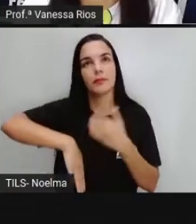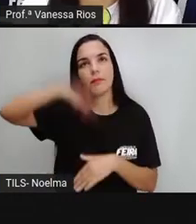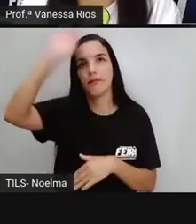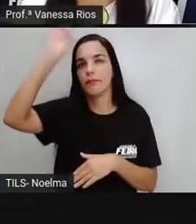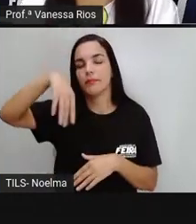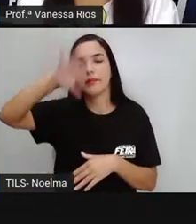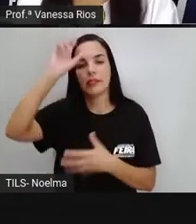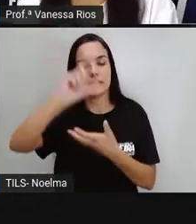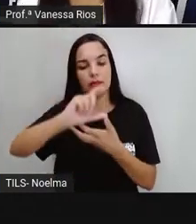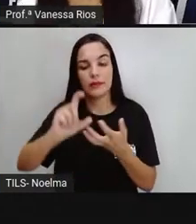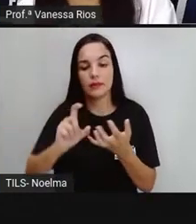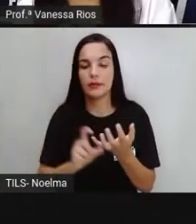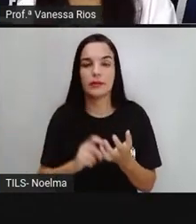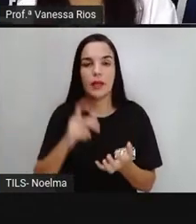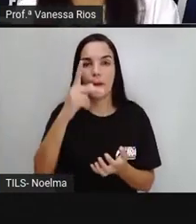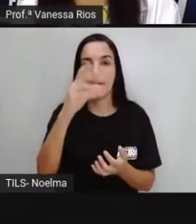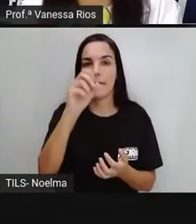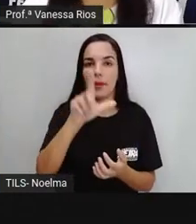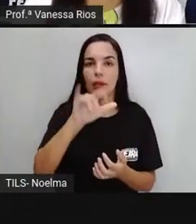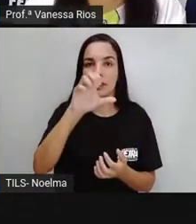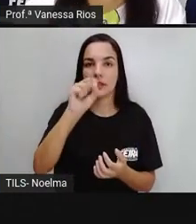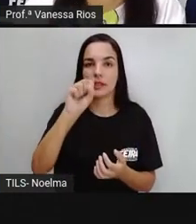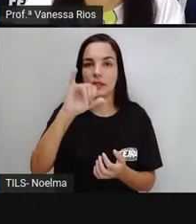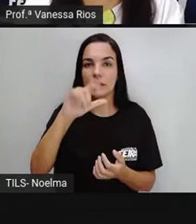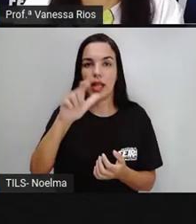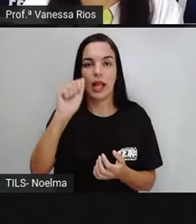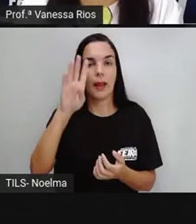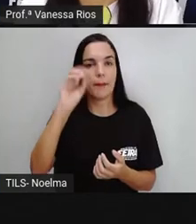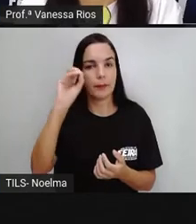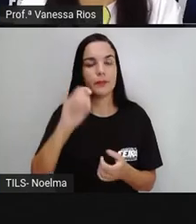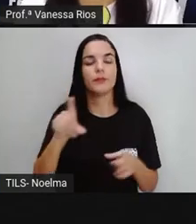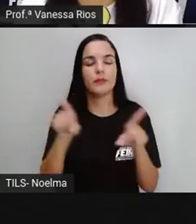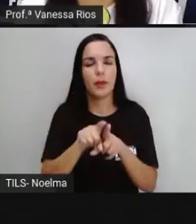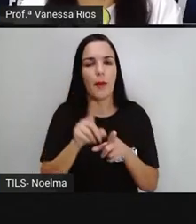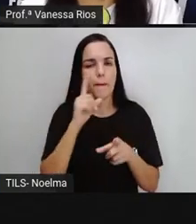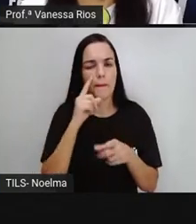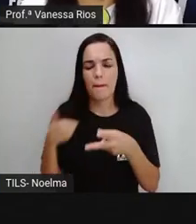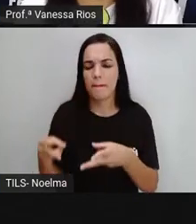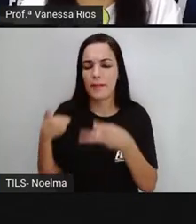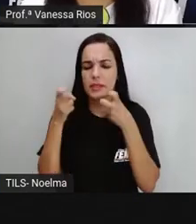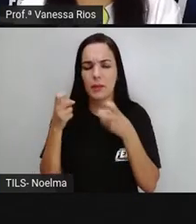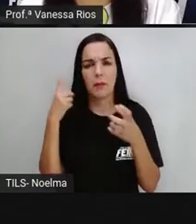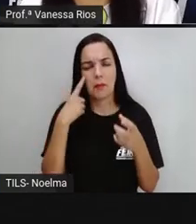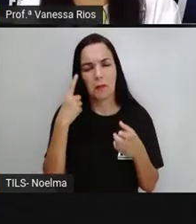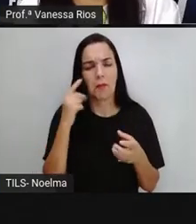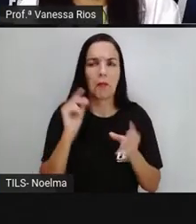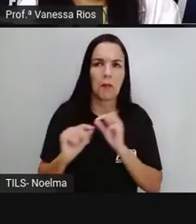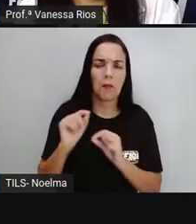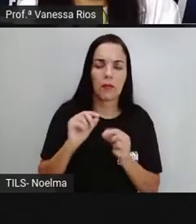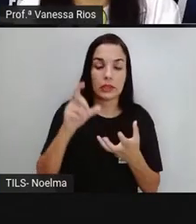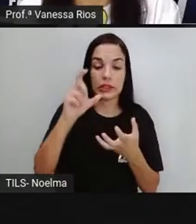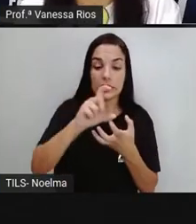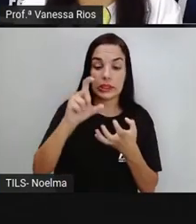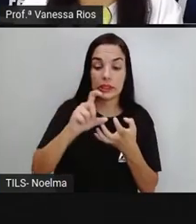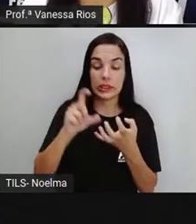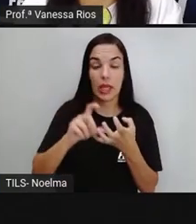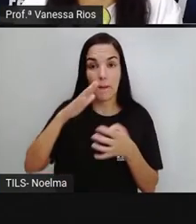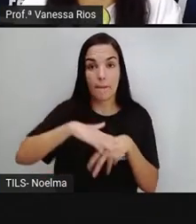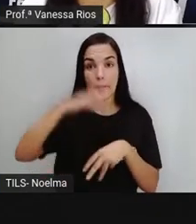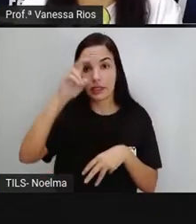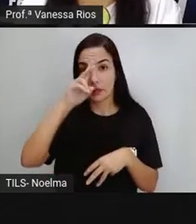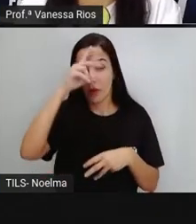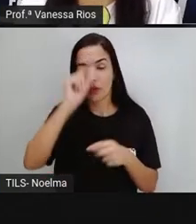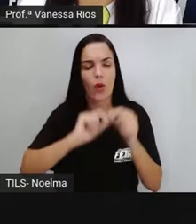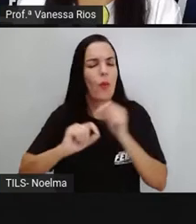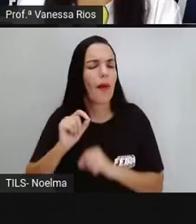sílabas ou mais. E quando percebemos e identificamos a sílaba tônica, novamente